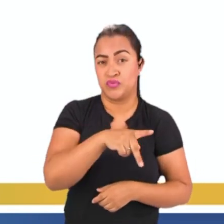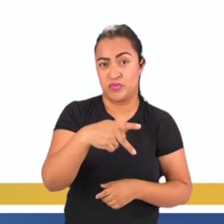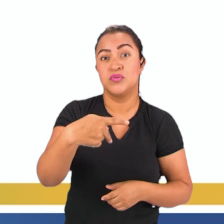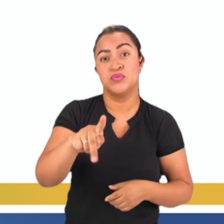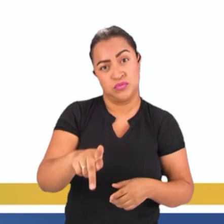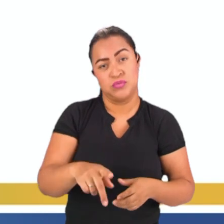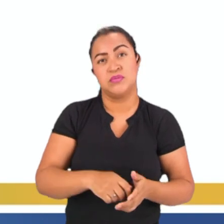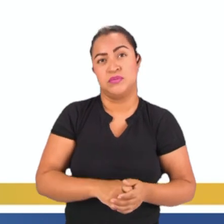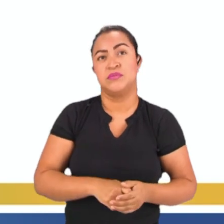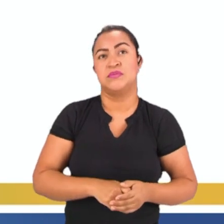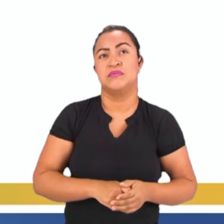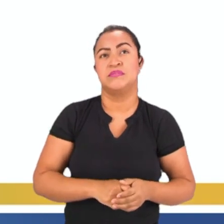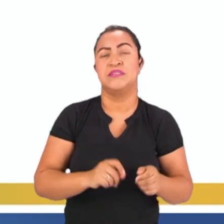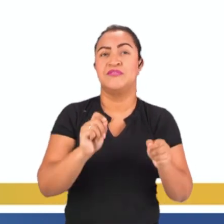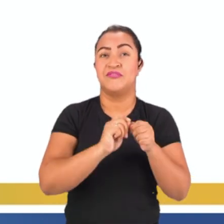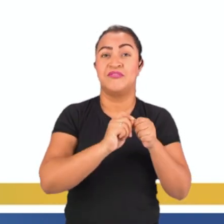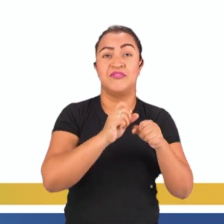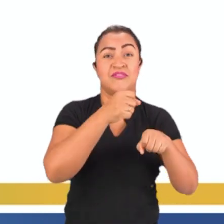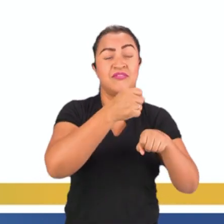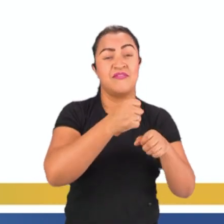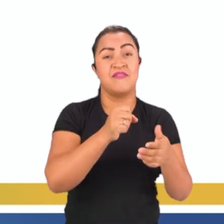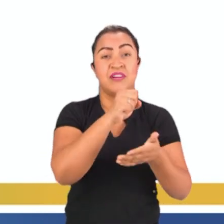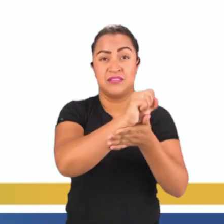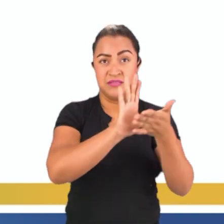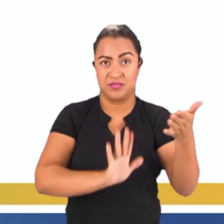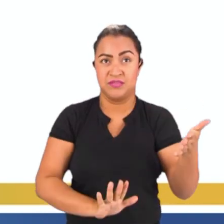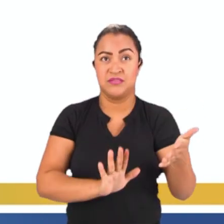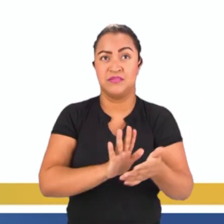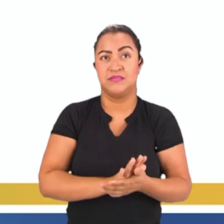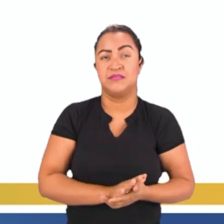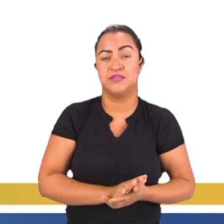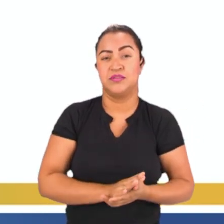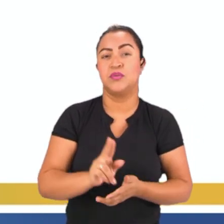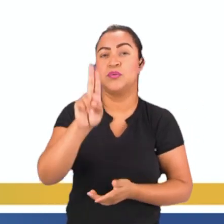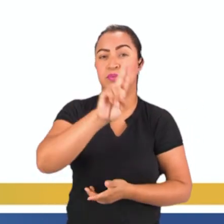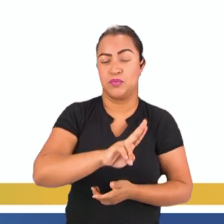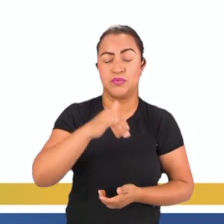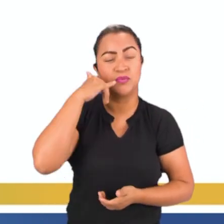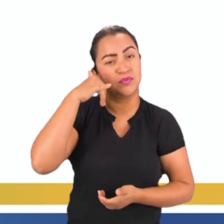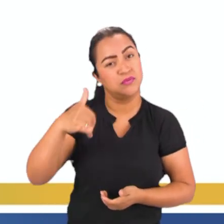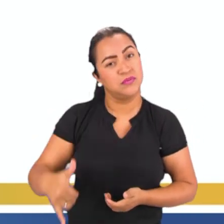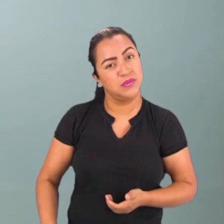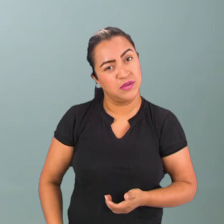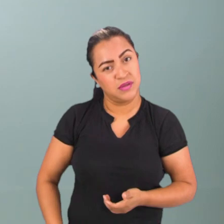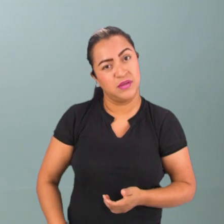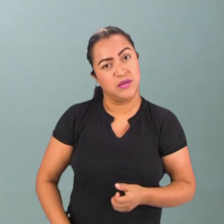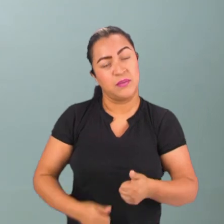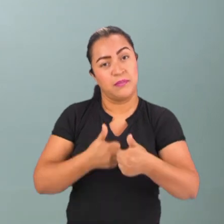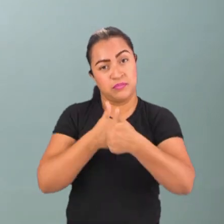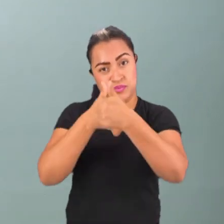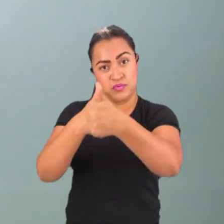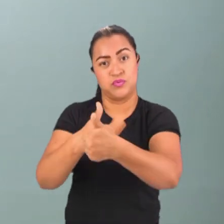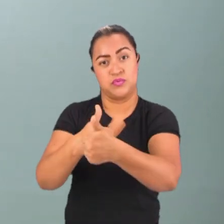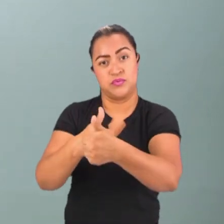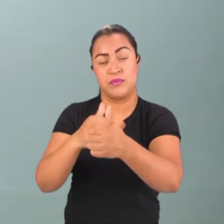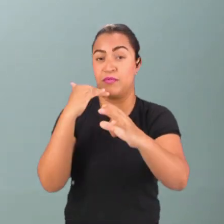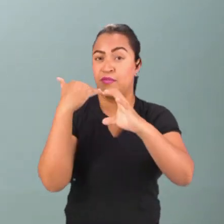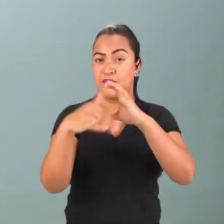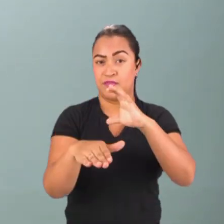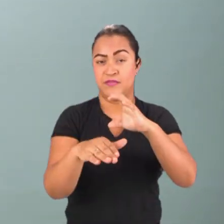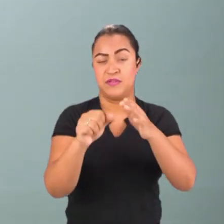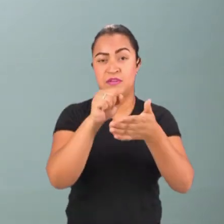isso é importante, realize as tarefas e atividades propostas e use o celular para acompanhar as aulas, enviar suas